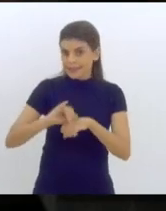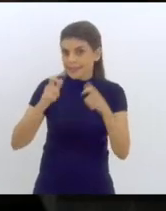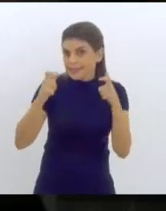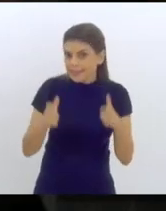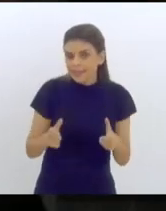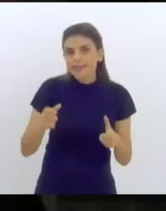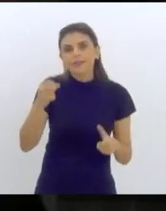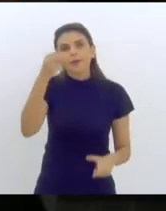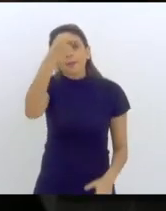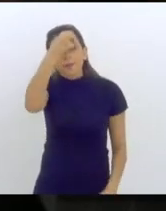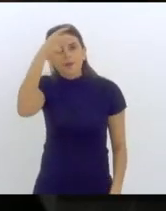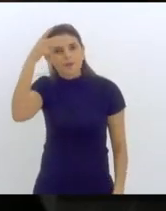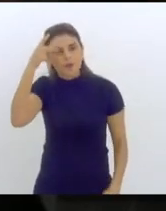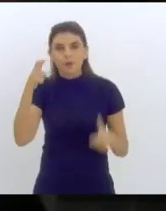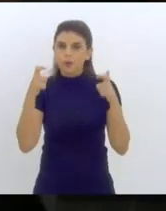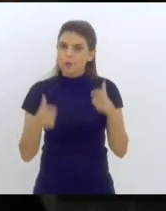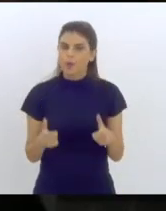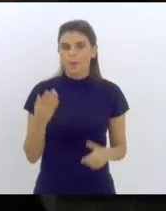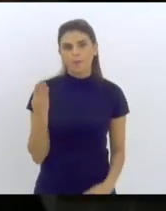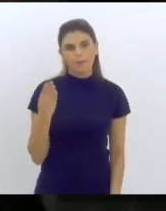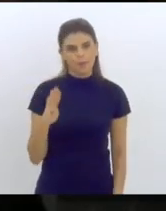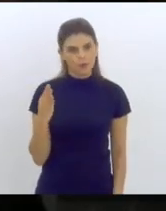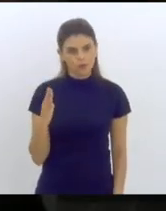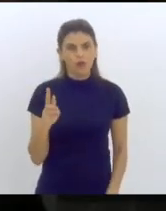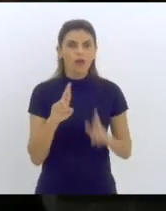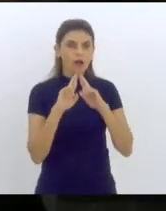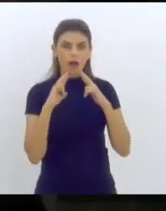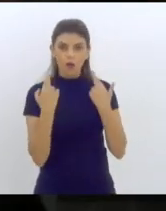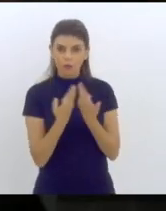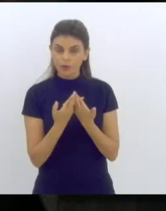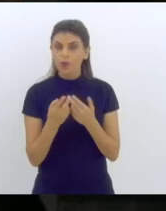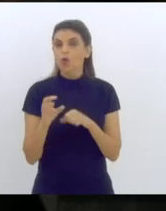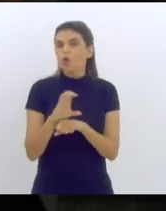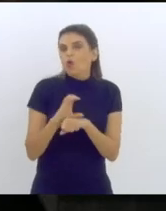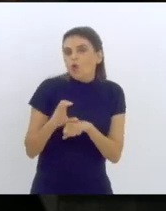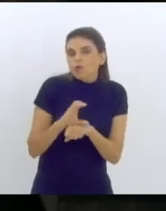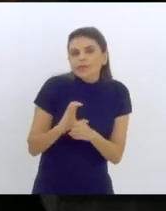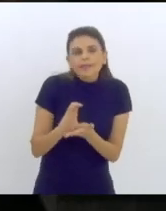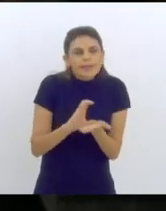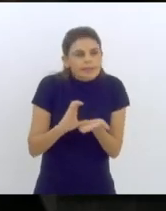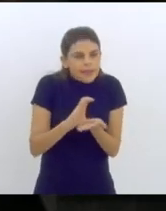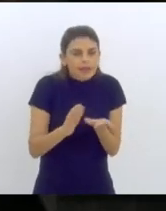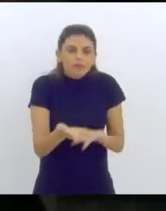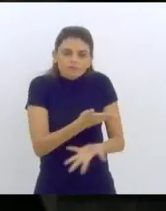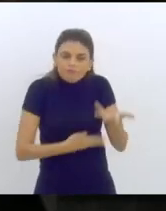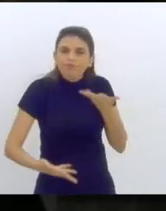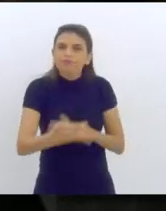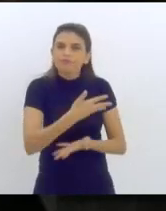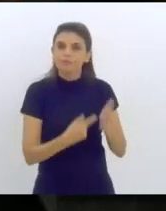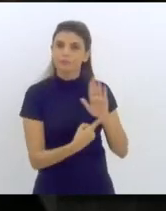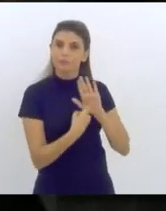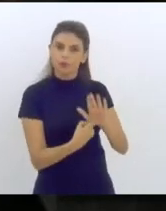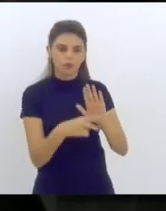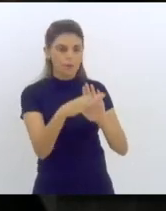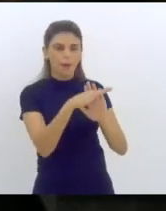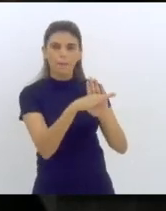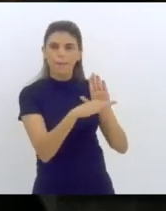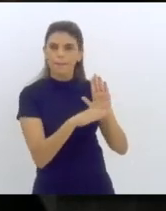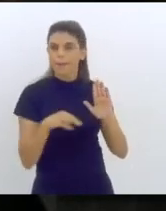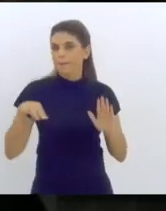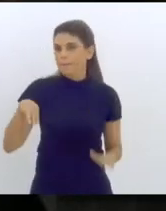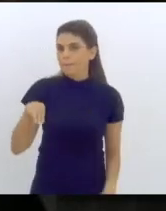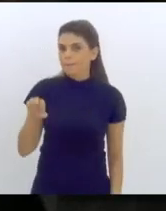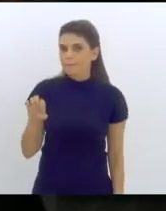em Botafogo, da reunião do conselho onde foi apresentada as metas do